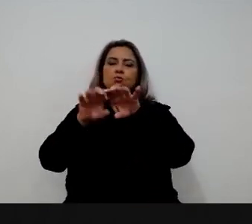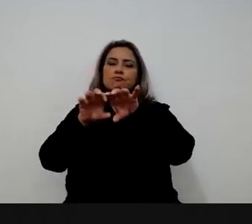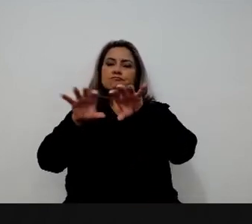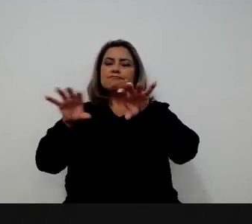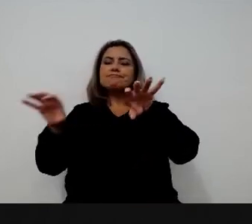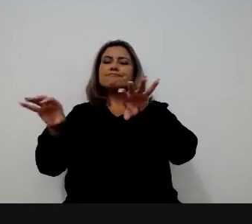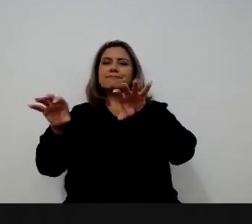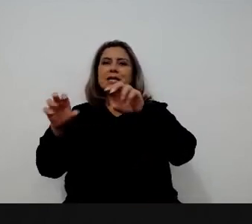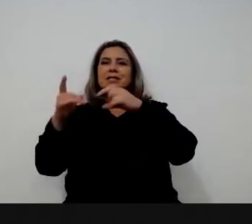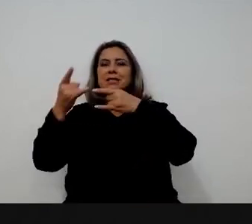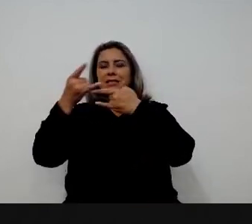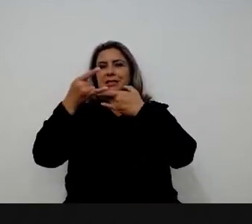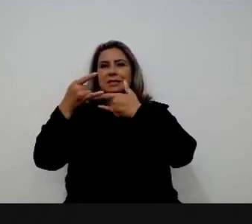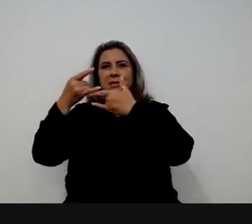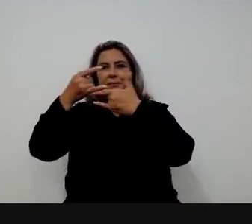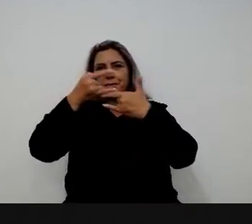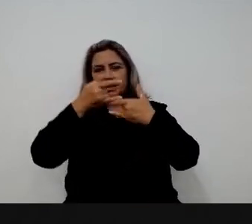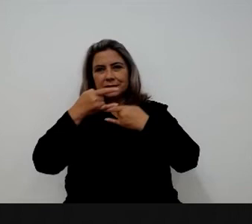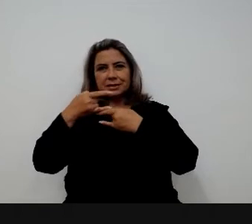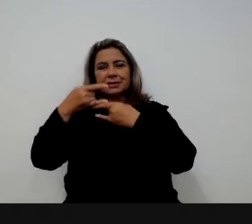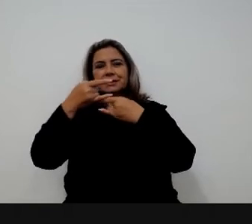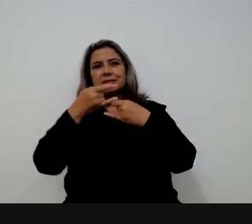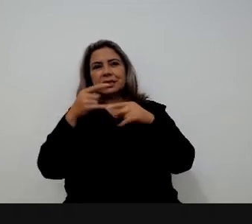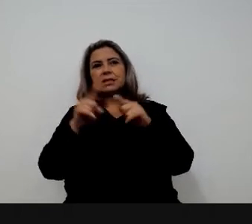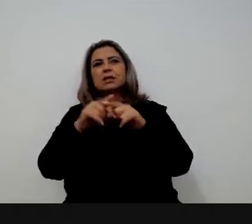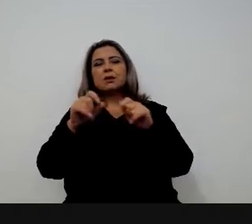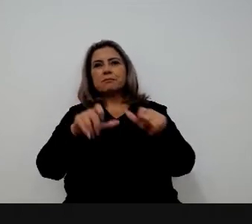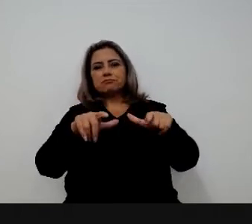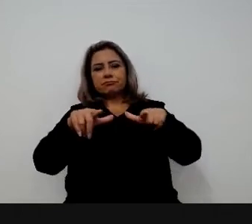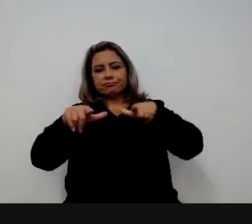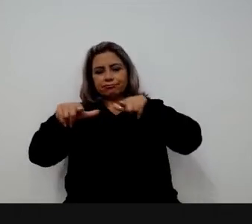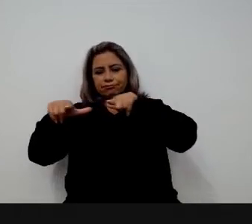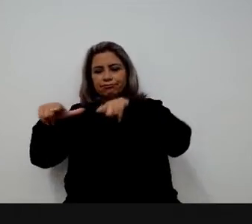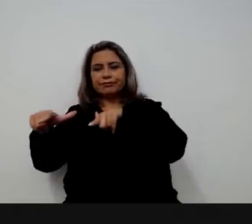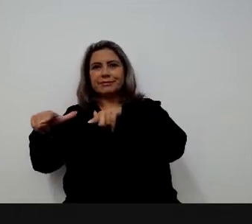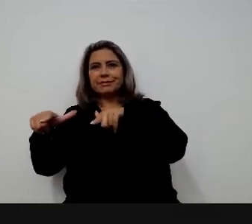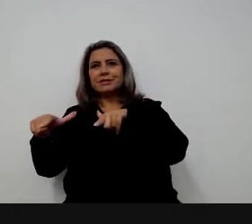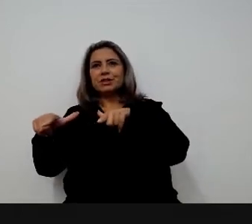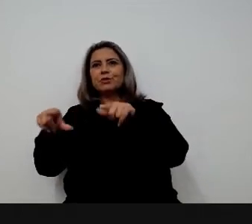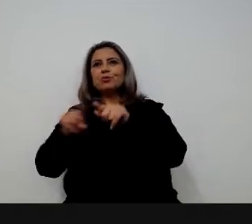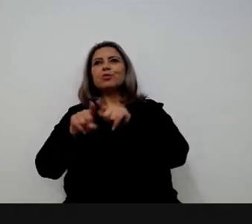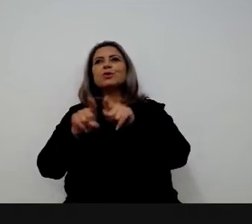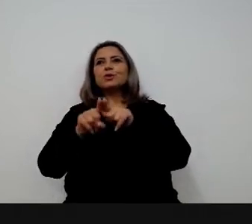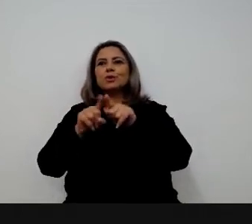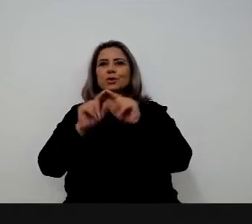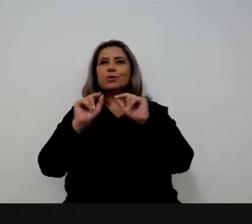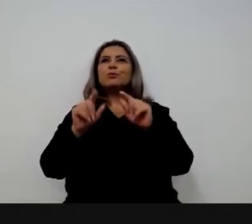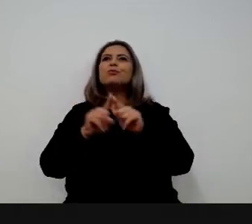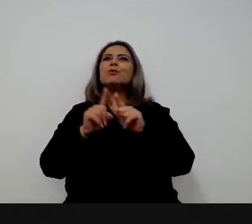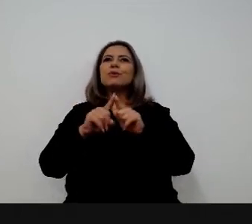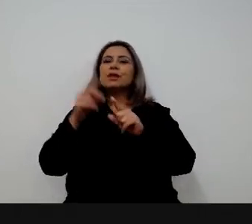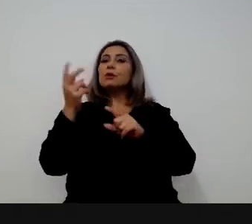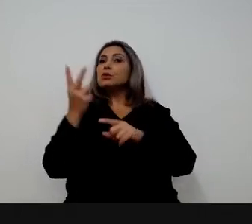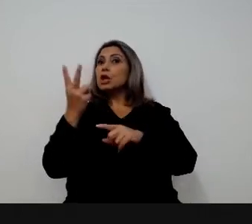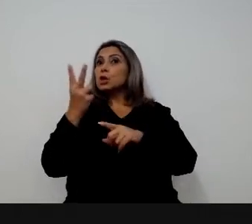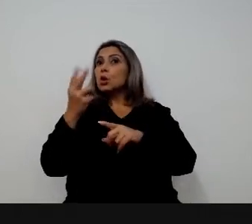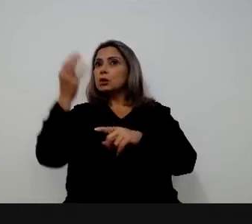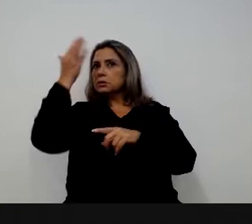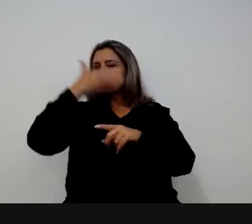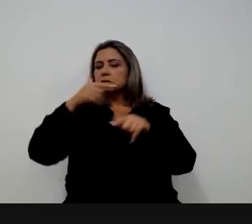na plataforma de Colômbia e os alunos podem receber um certificado, além da ENAP, receber um certificado de Colômbia também.